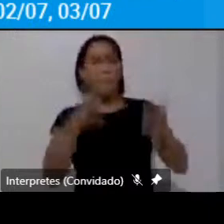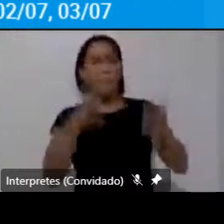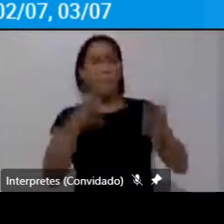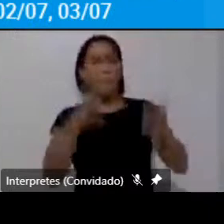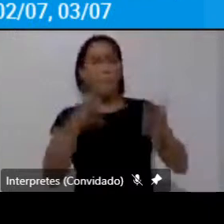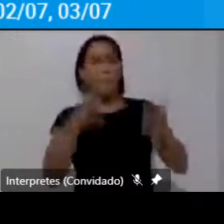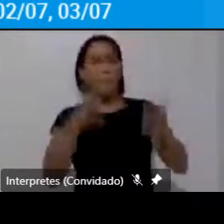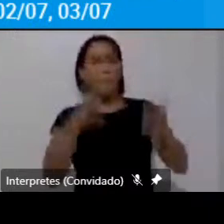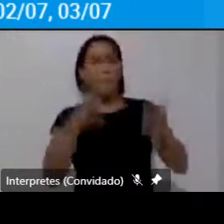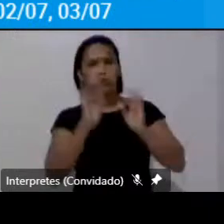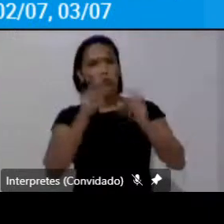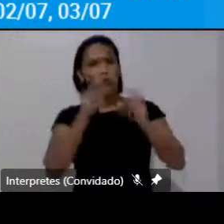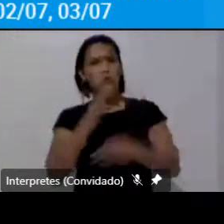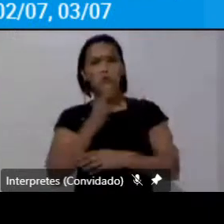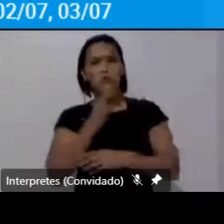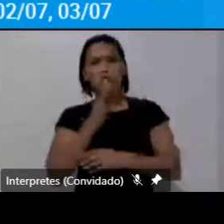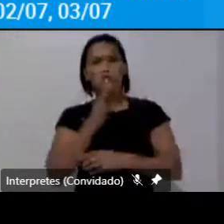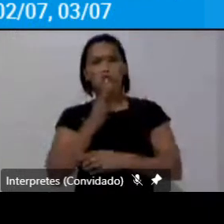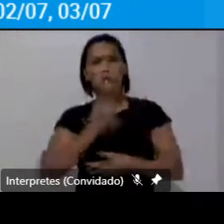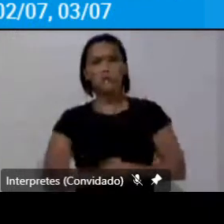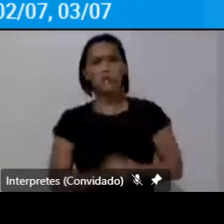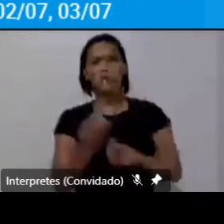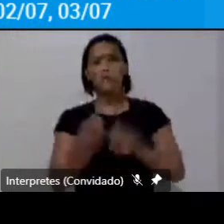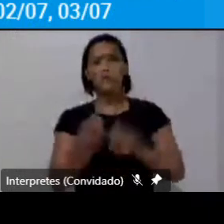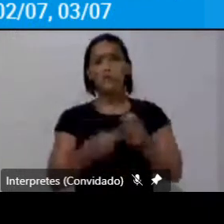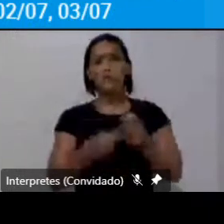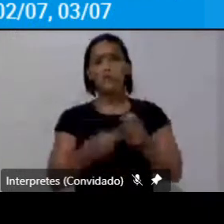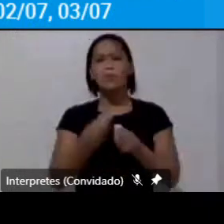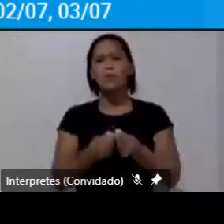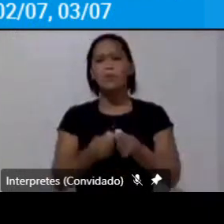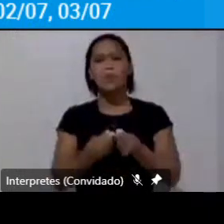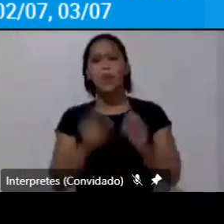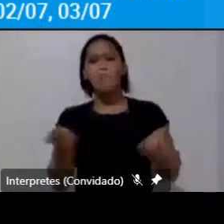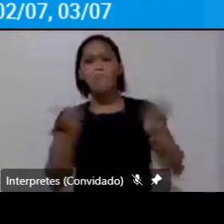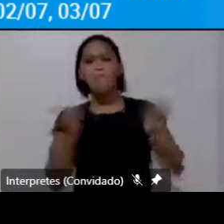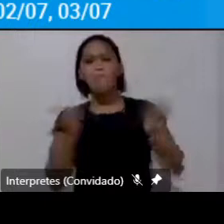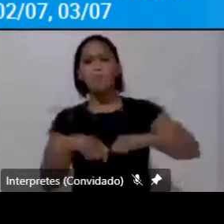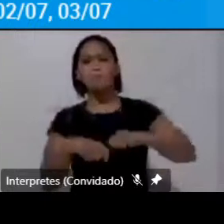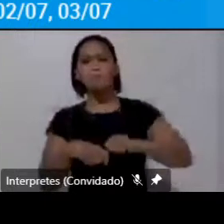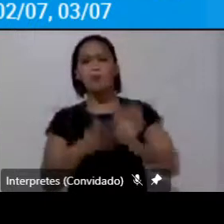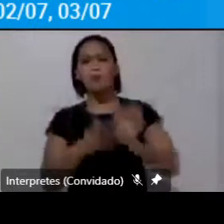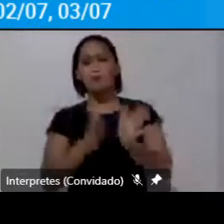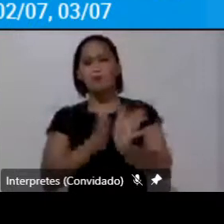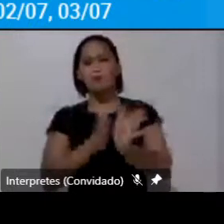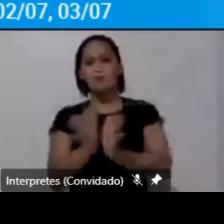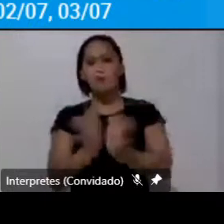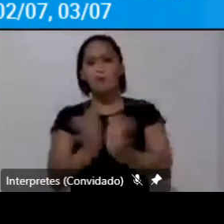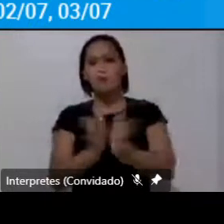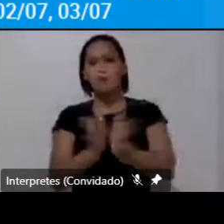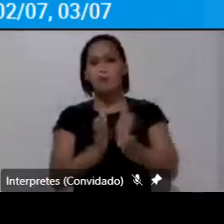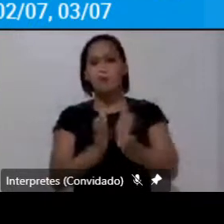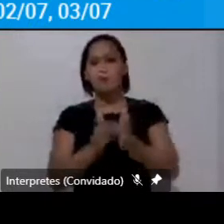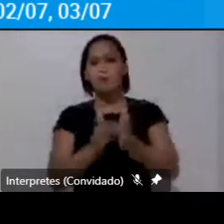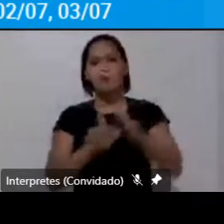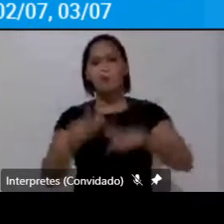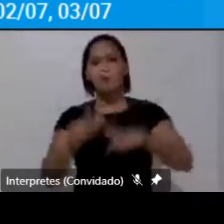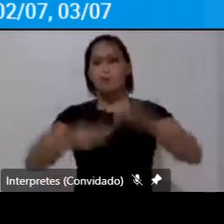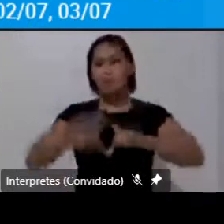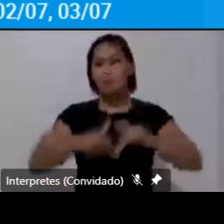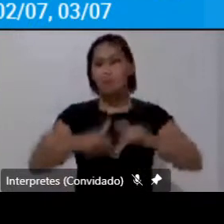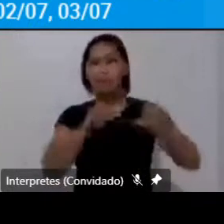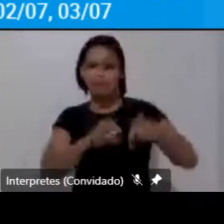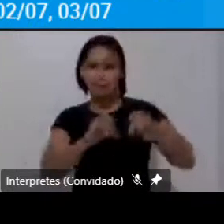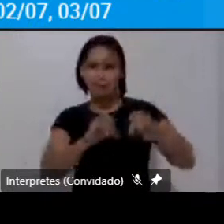conhece né qual é a possibilidade de acesso a empregos e a educação